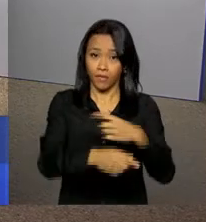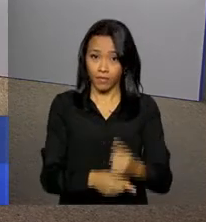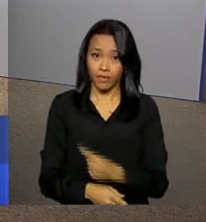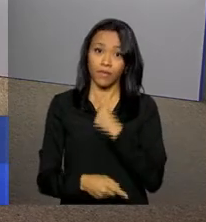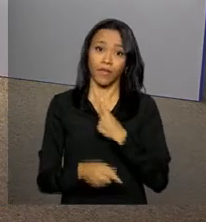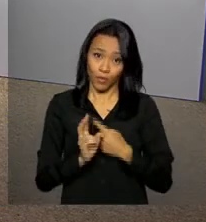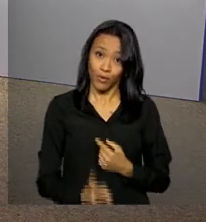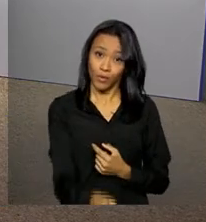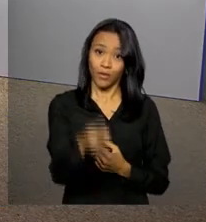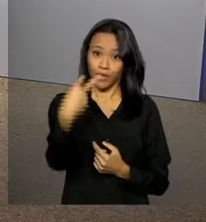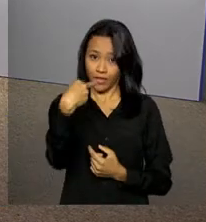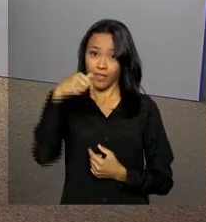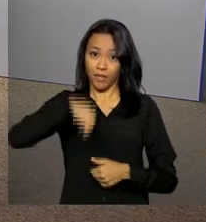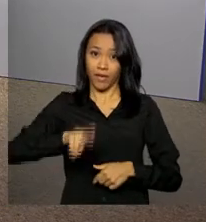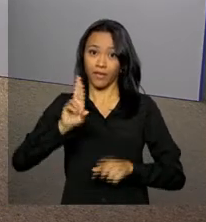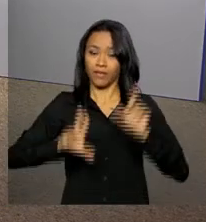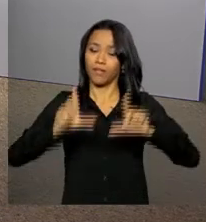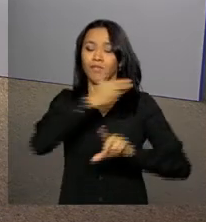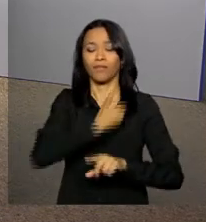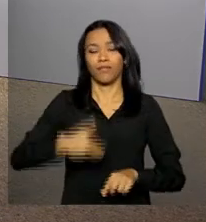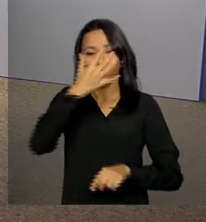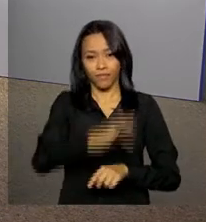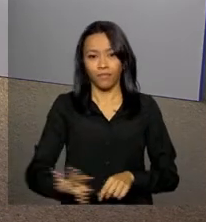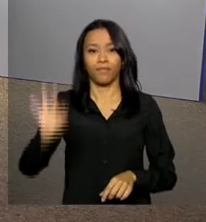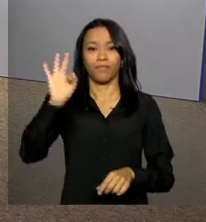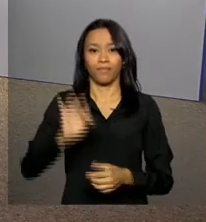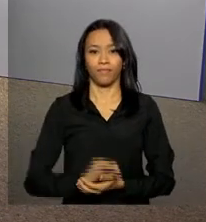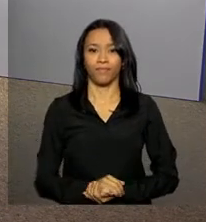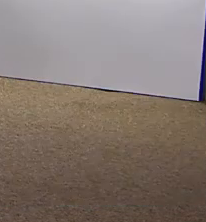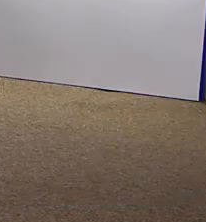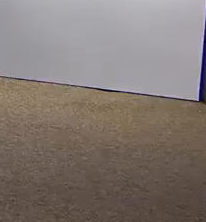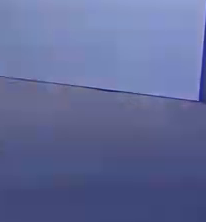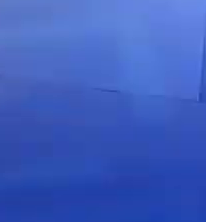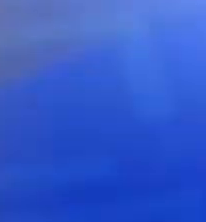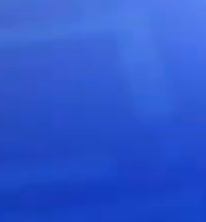tvnbr. Continue com a gente, NBR, a TV do Governo Federal.